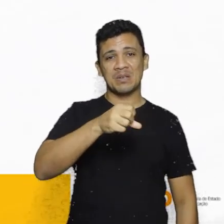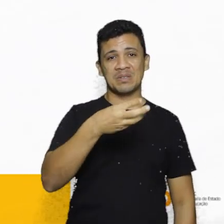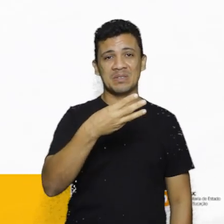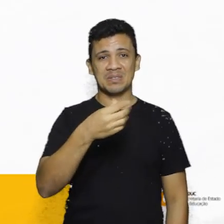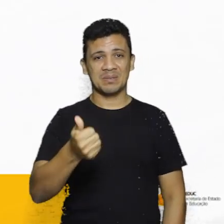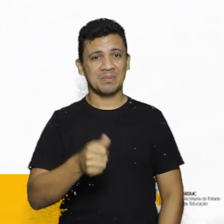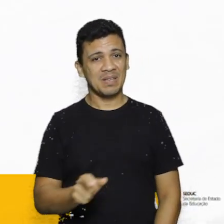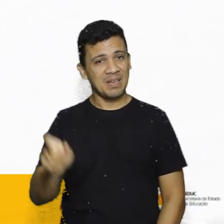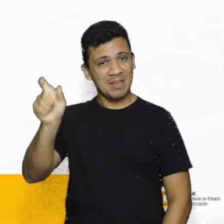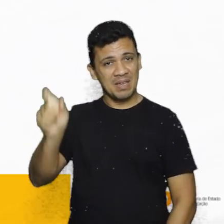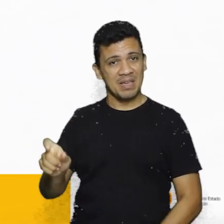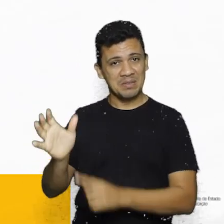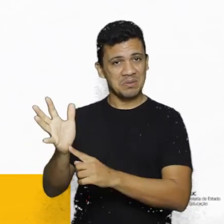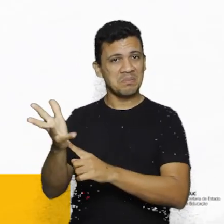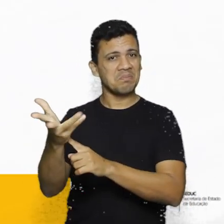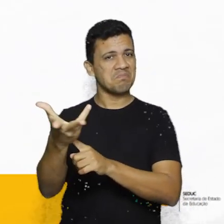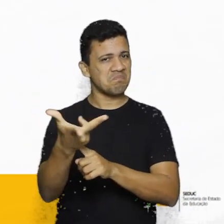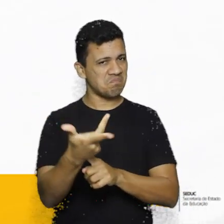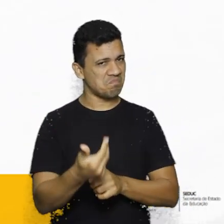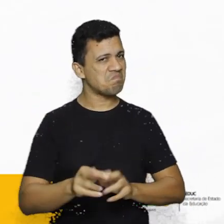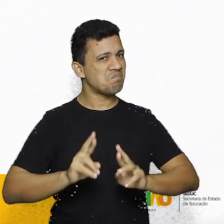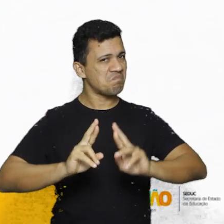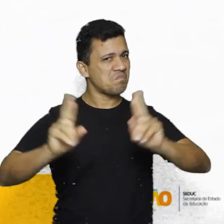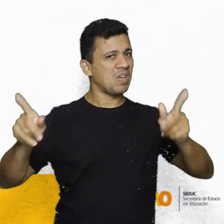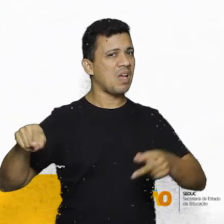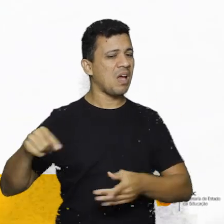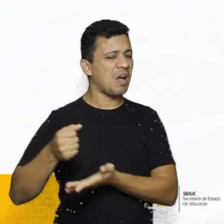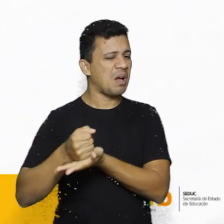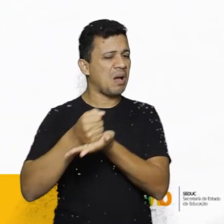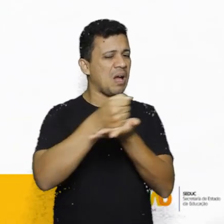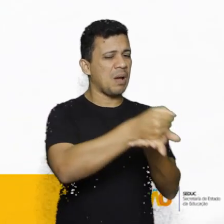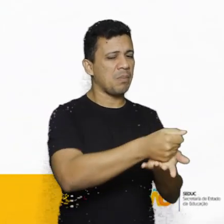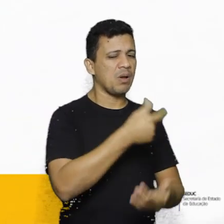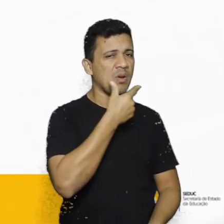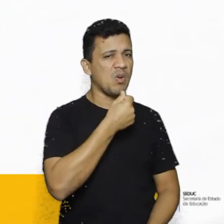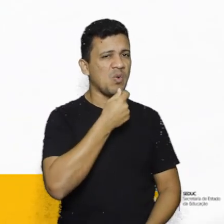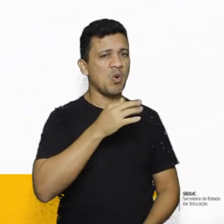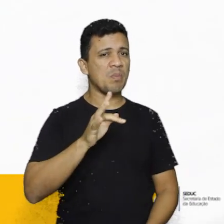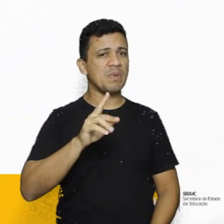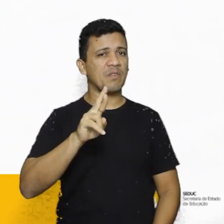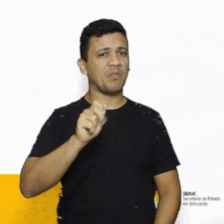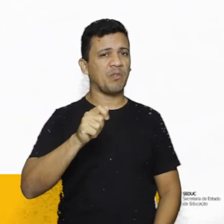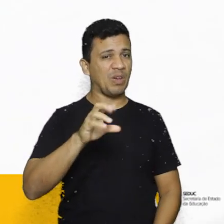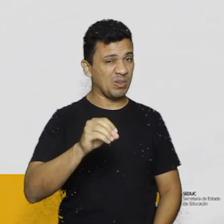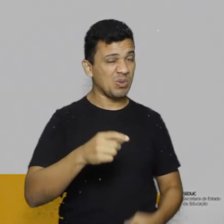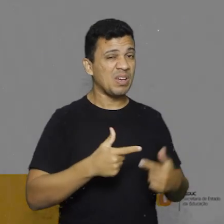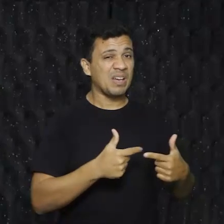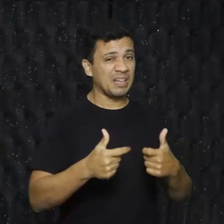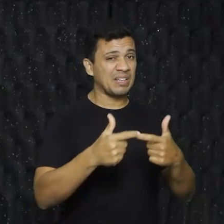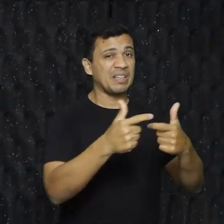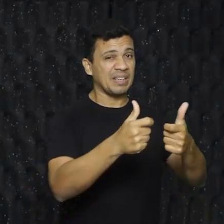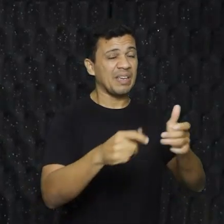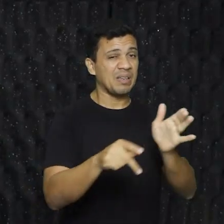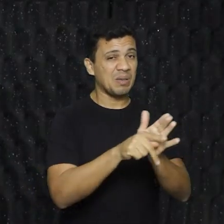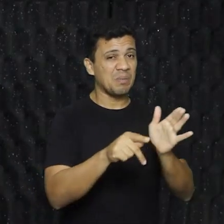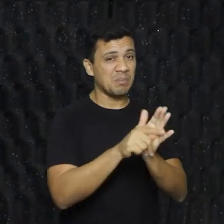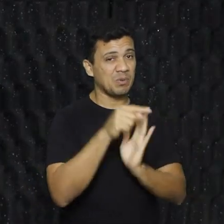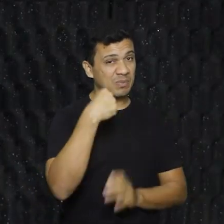Este artista excêntrico deu apoio ao general Franco durante a Guerra Civil Espanhola. Lembra o que eu falei para vocês?